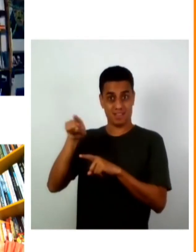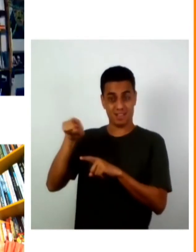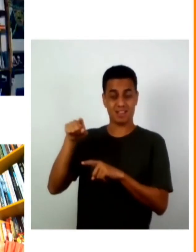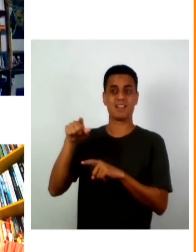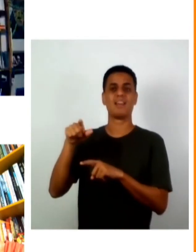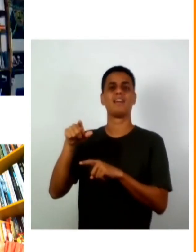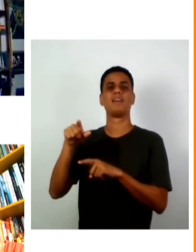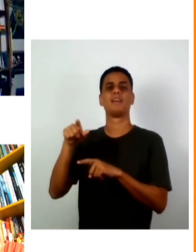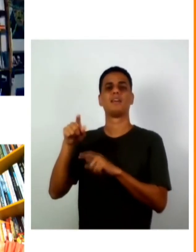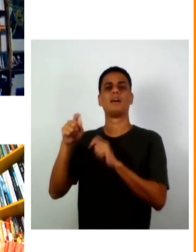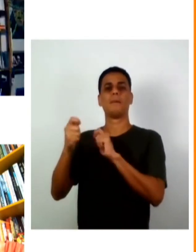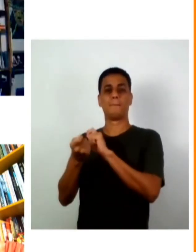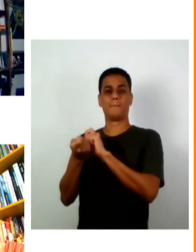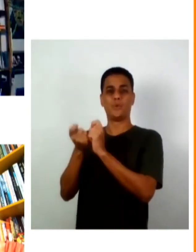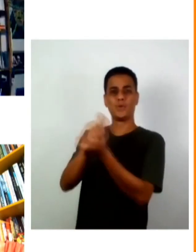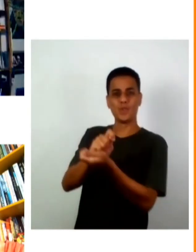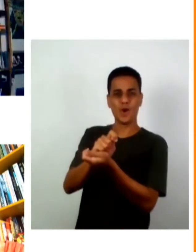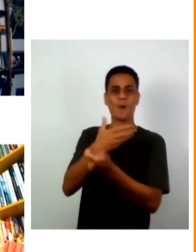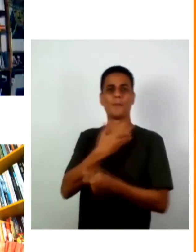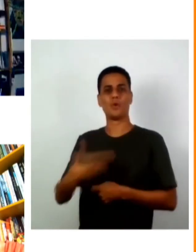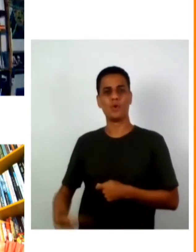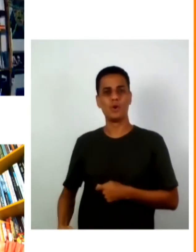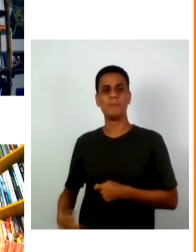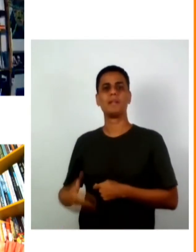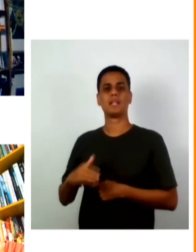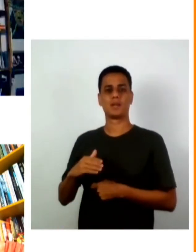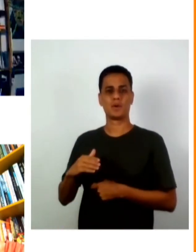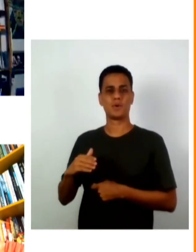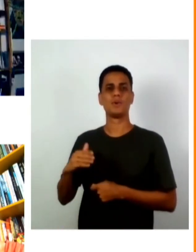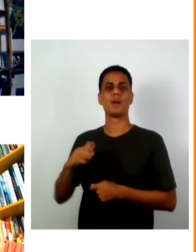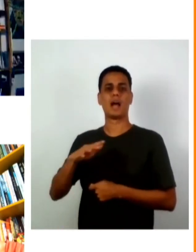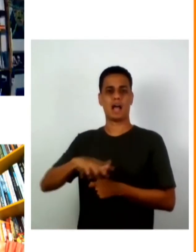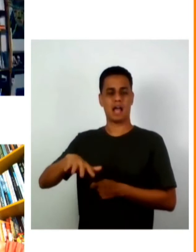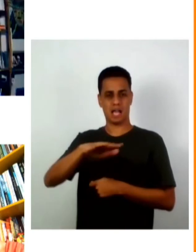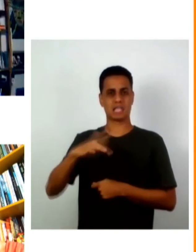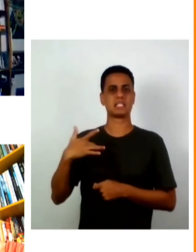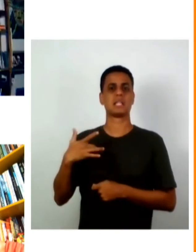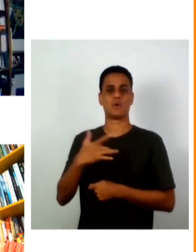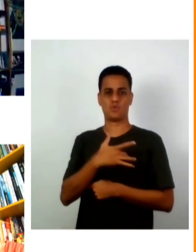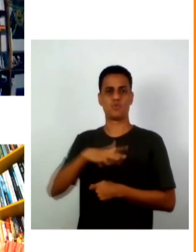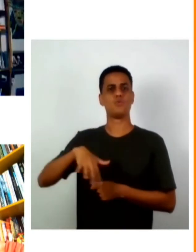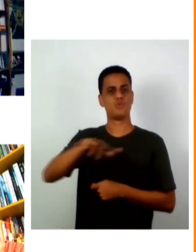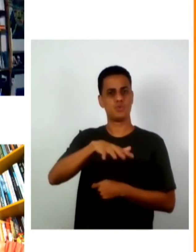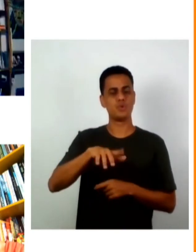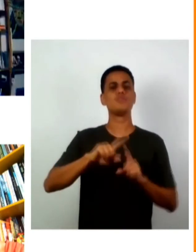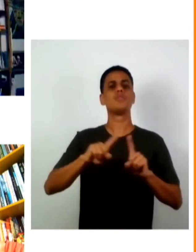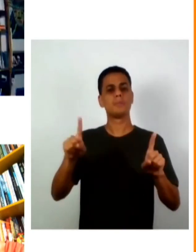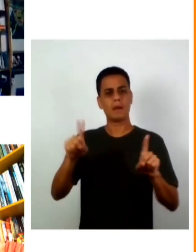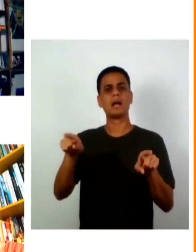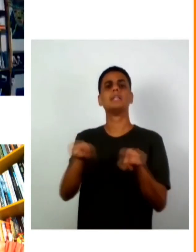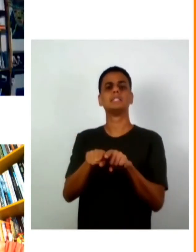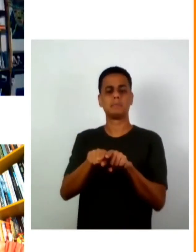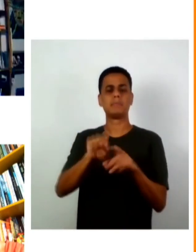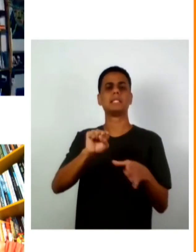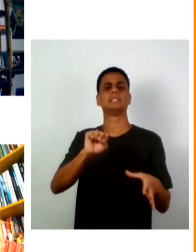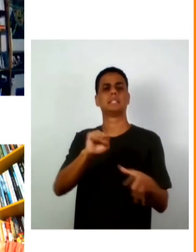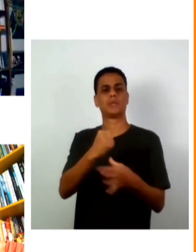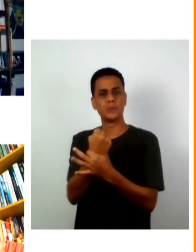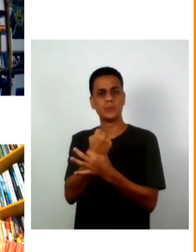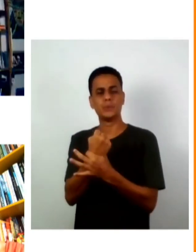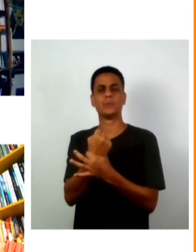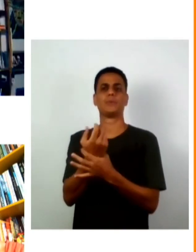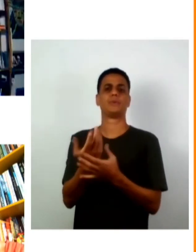a saúde se tornou um serviço público para os cidadãos todos se conhecem mas também a segurança